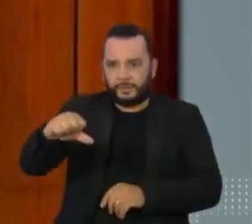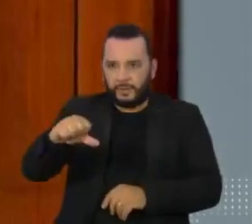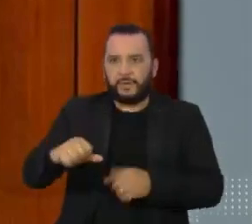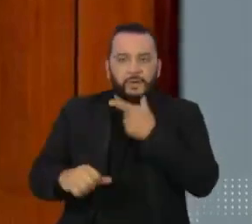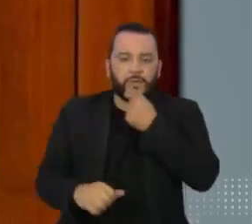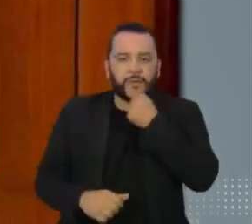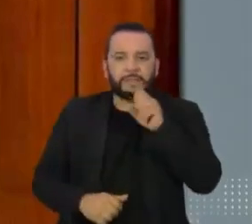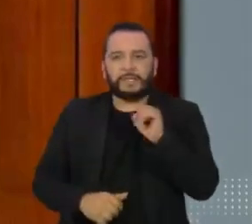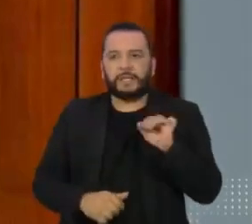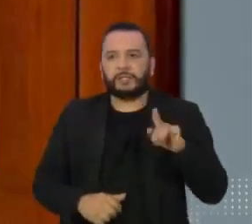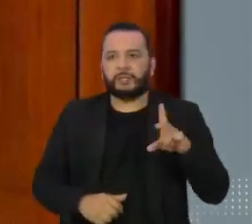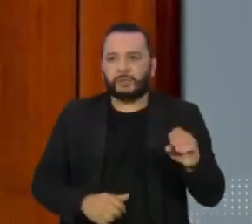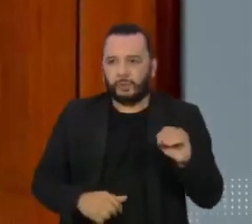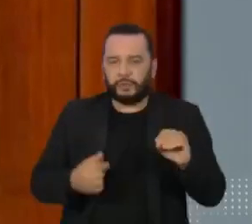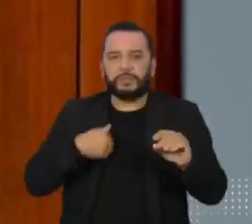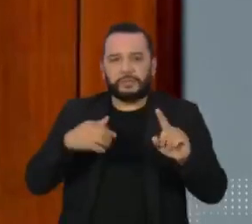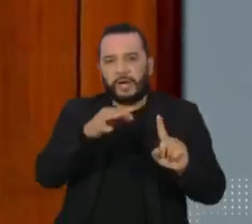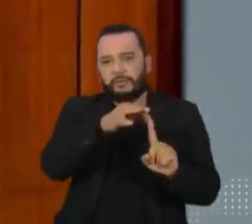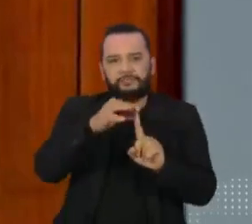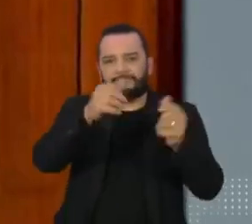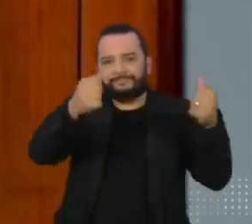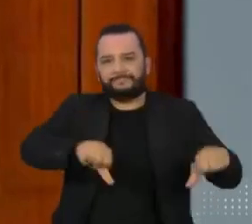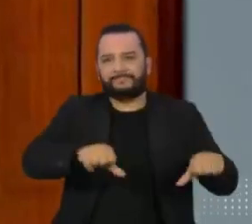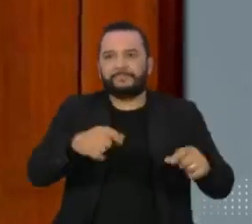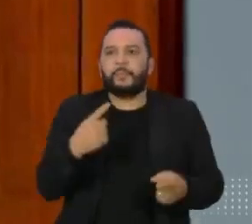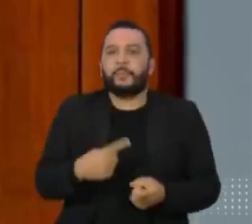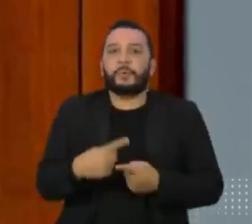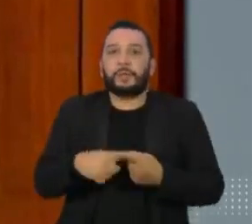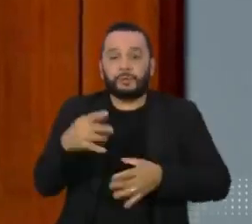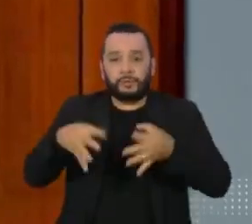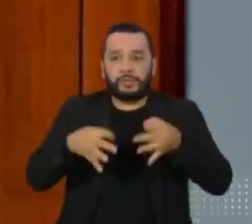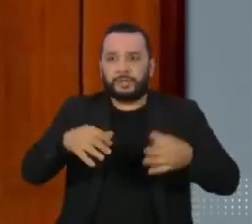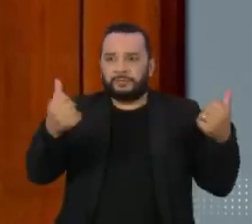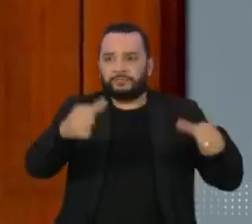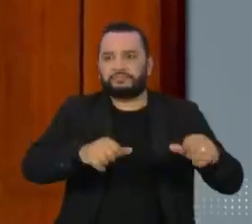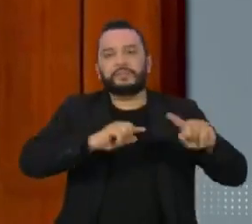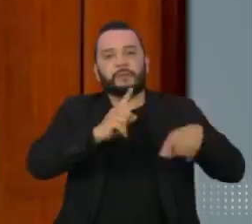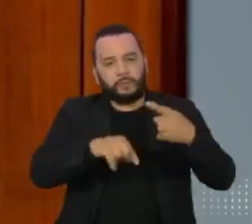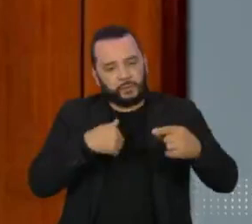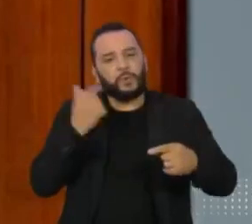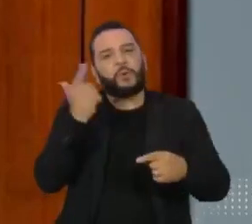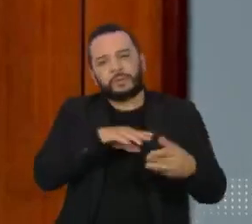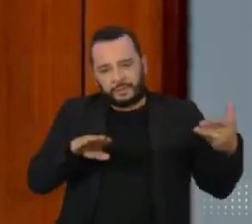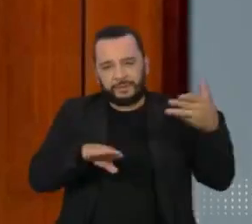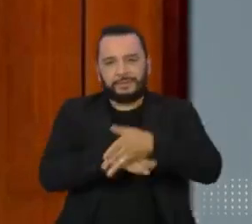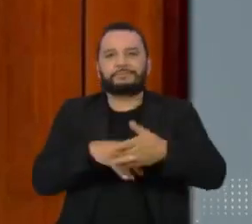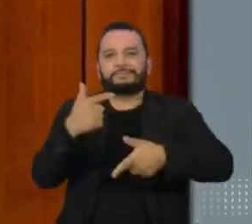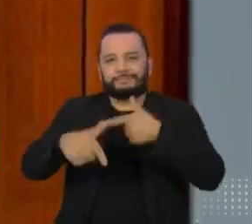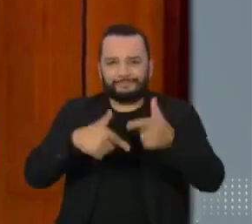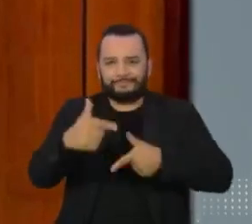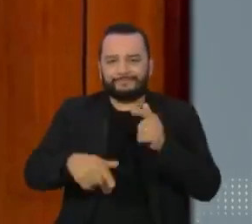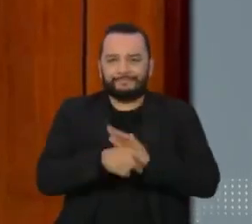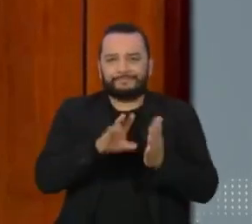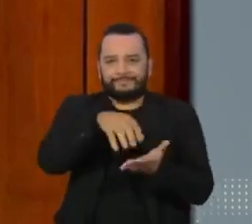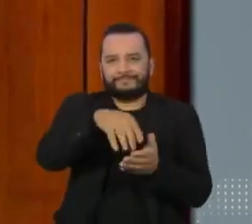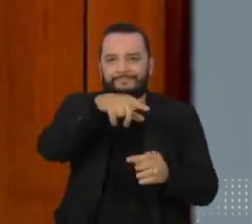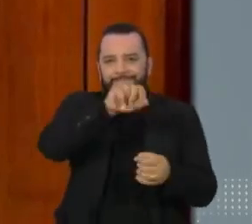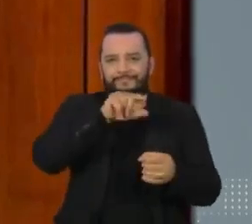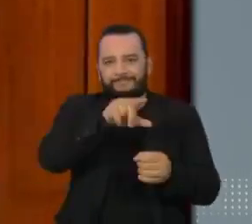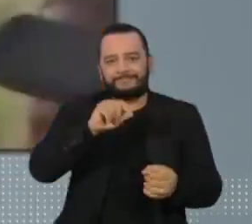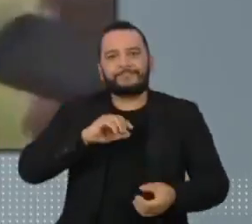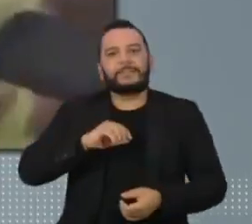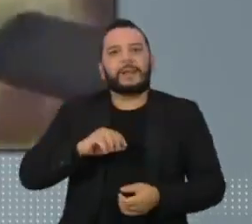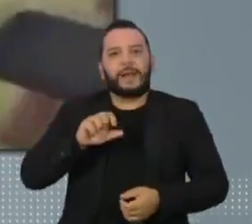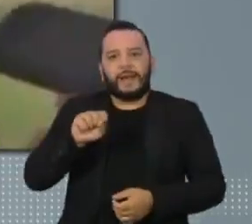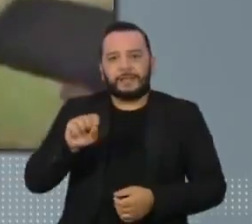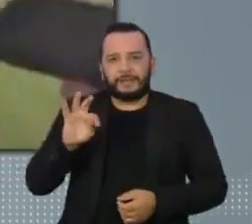Sérgio Camargo chegou a ter a nomeação suspensa pela Justiça, mas posteriormente foi confirmada pelo STJ.